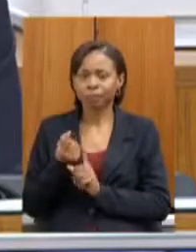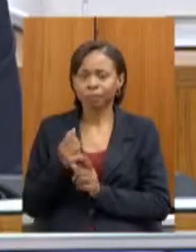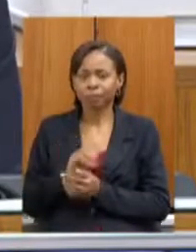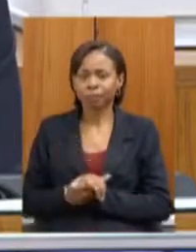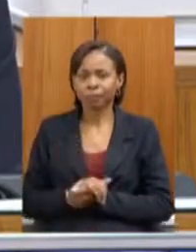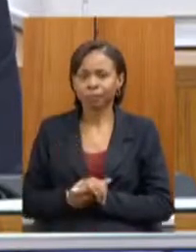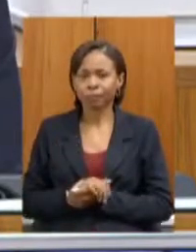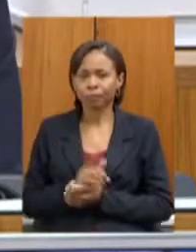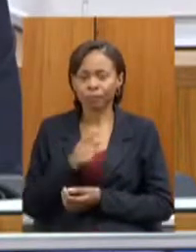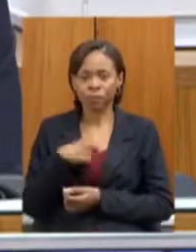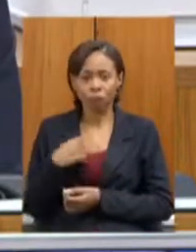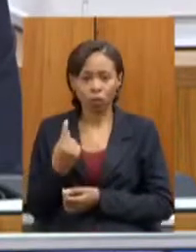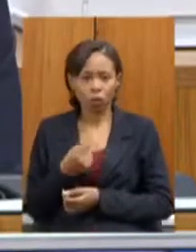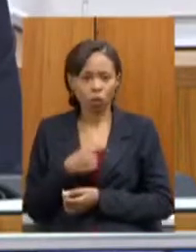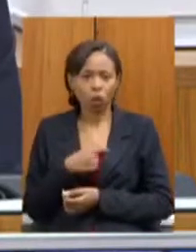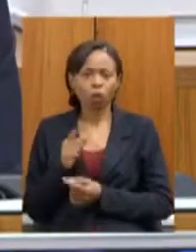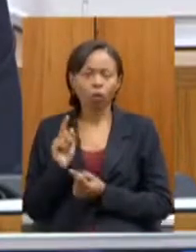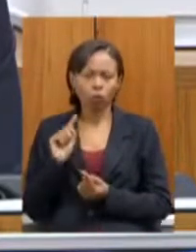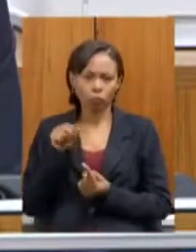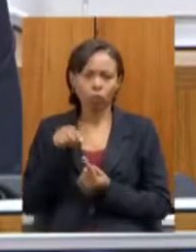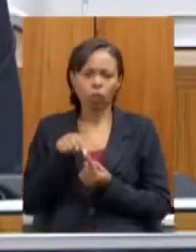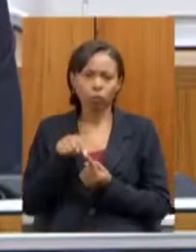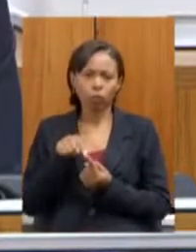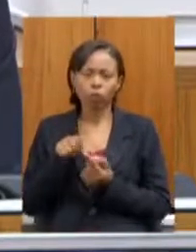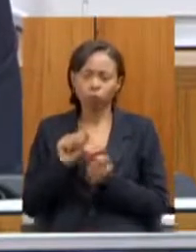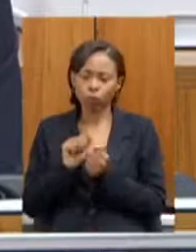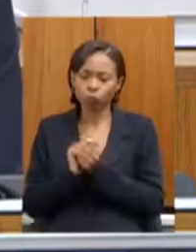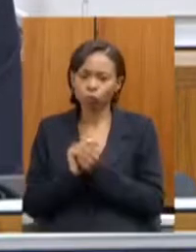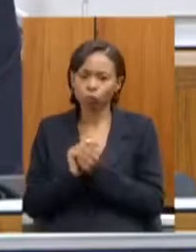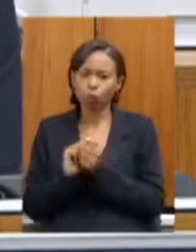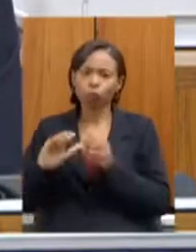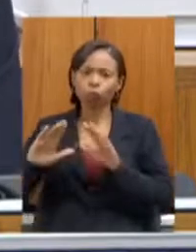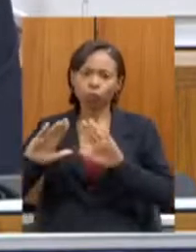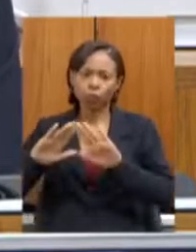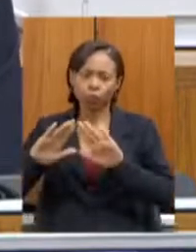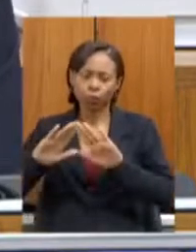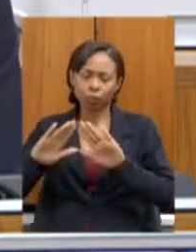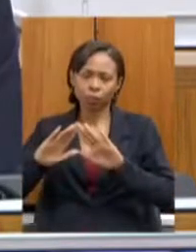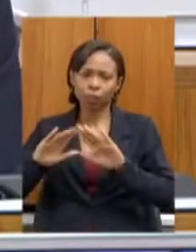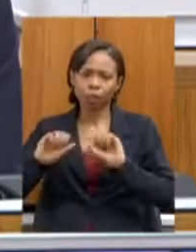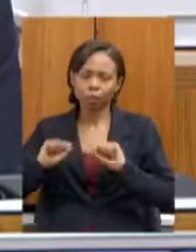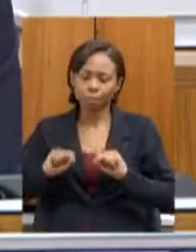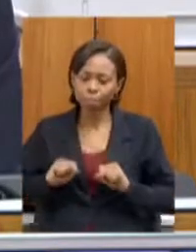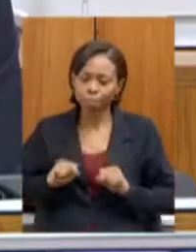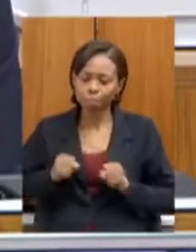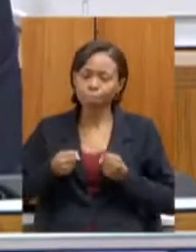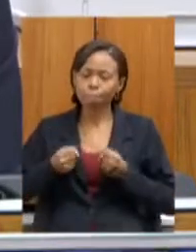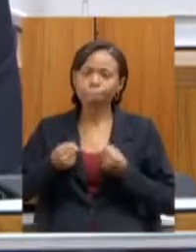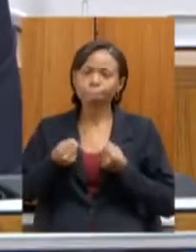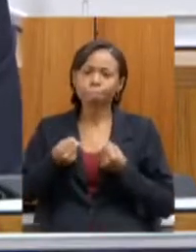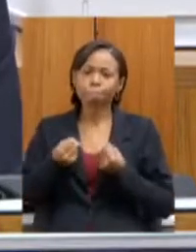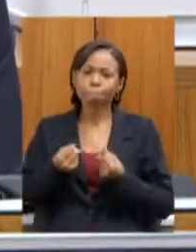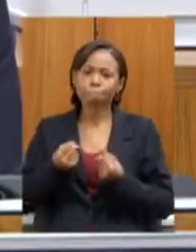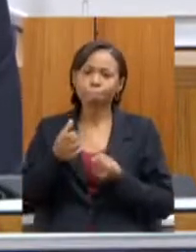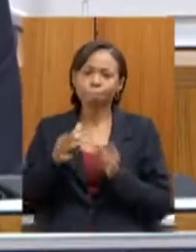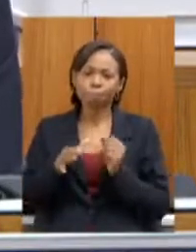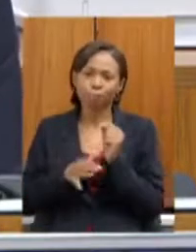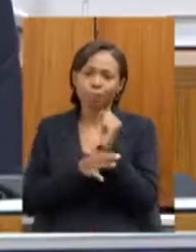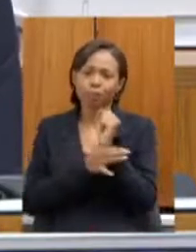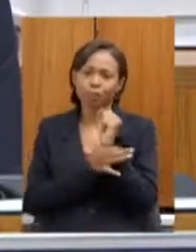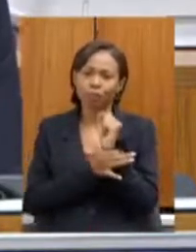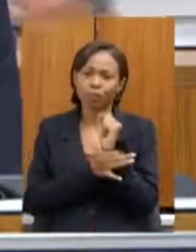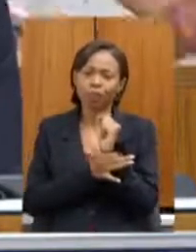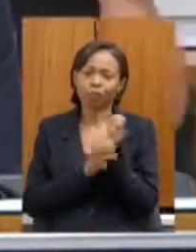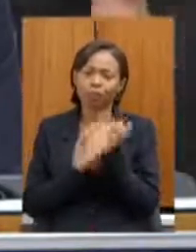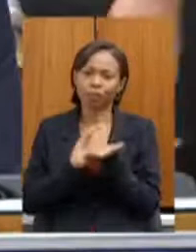nós estamos aqui para isso para em conjunto com a Assembleia fazer esse esforço para garantir os necessários